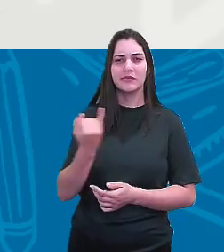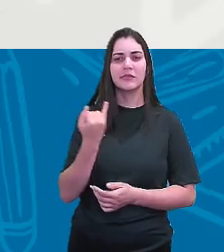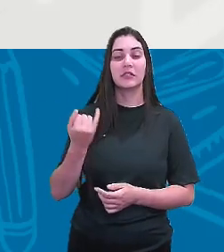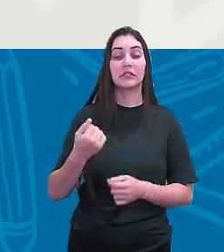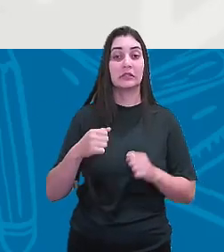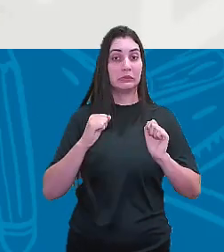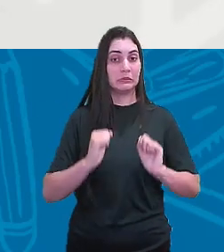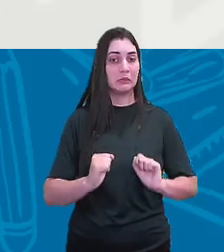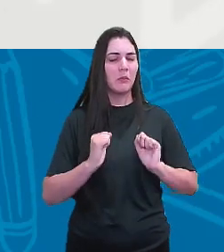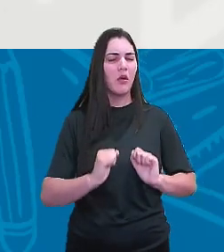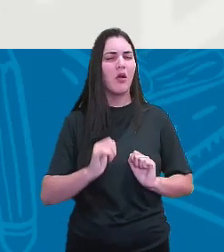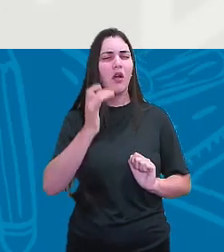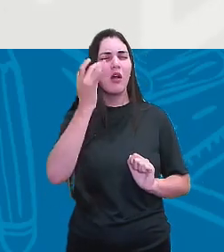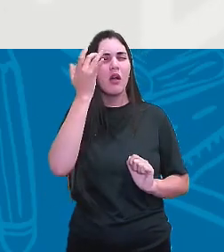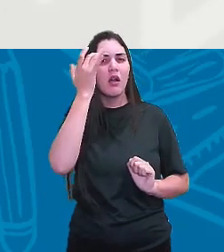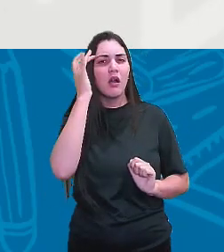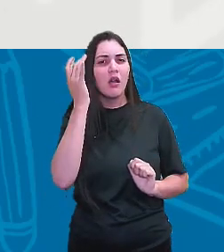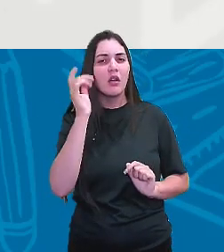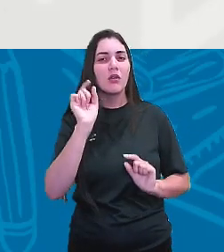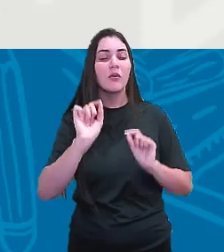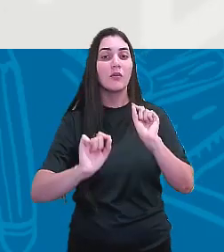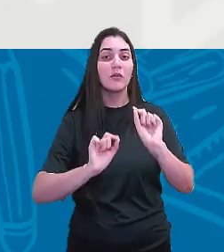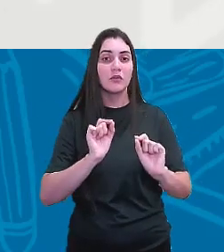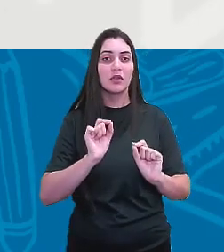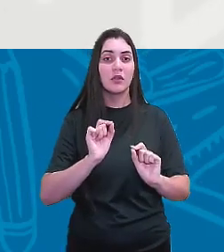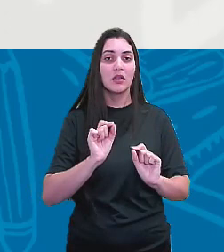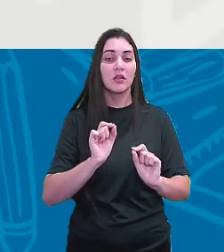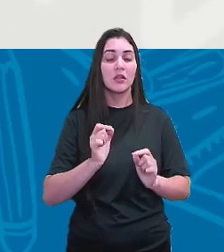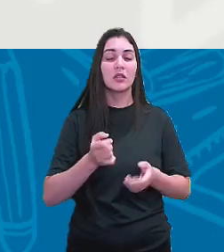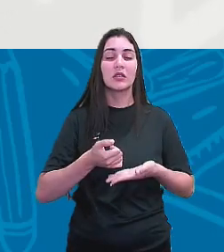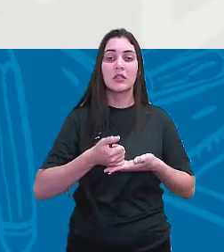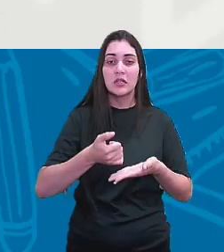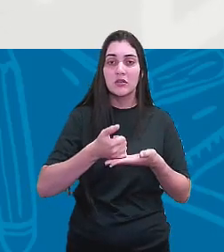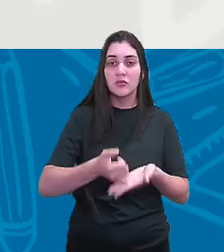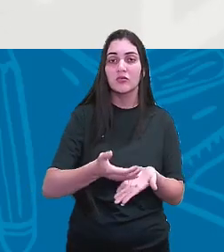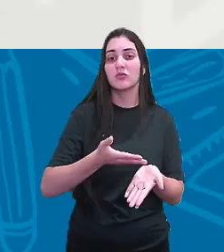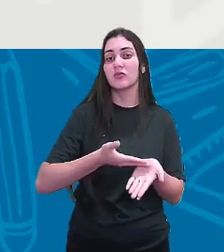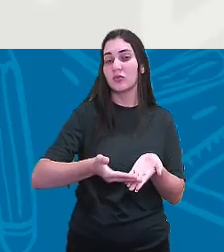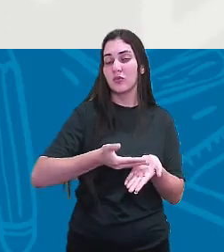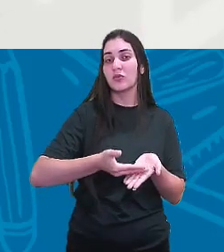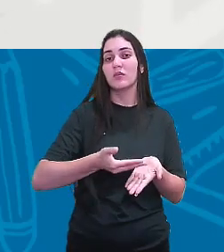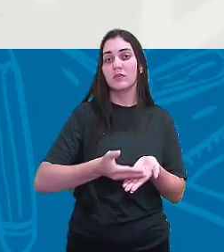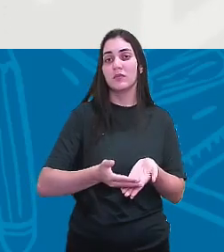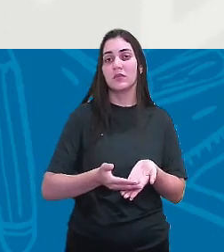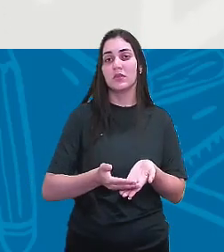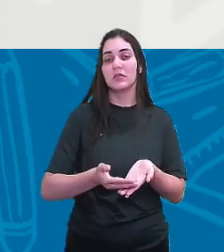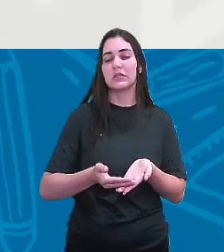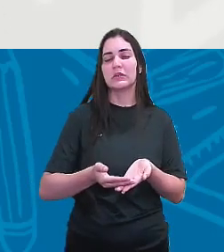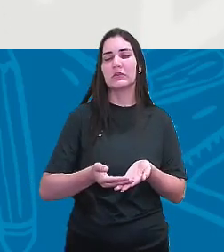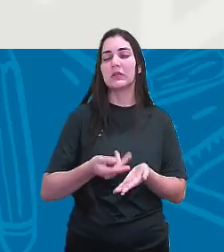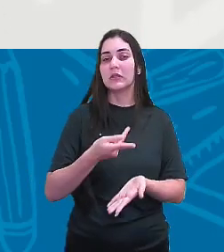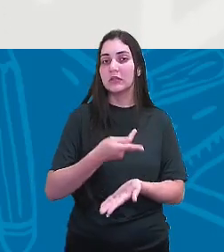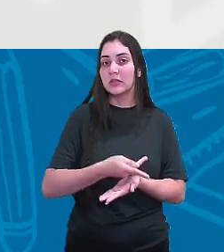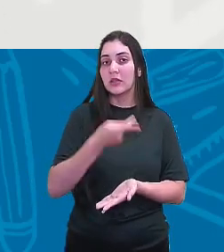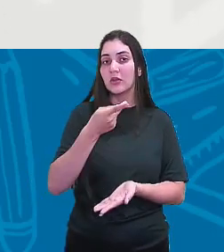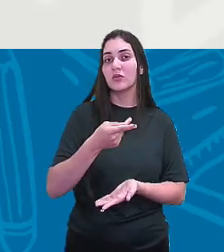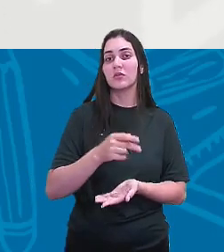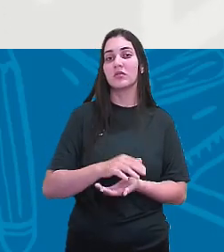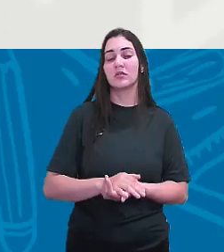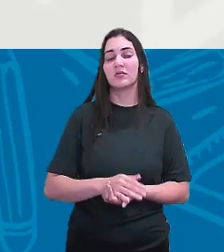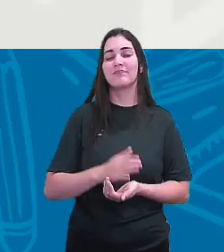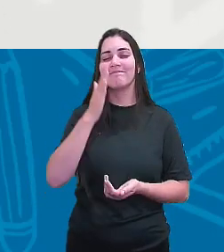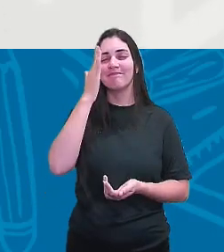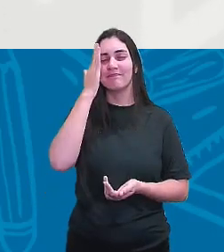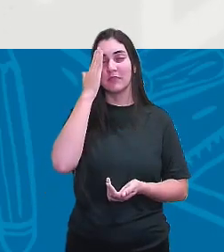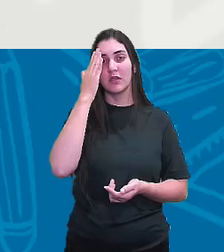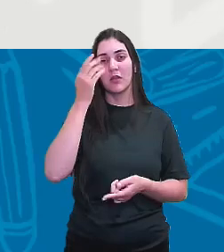ser considerados percussores ou iniciais para que desencadeasse nesse entendimento.